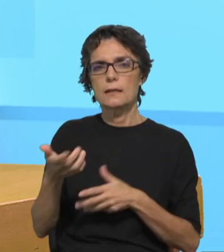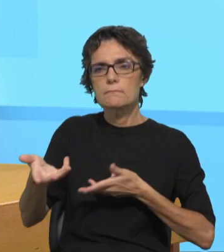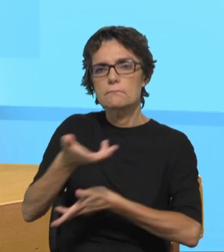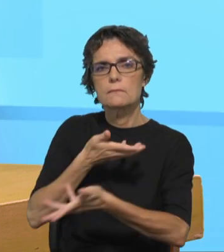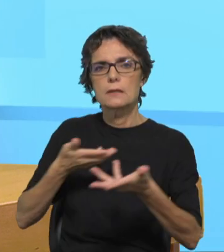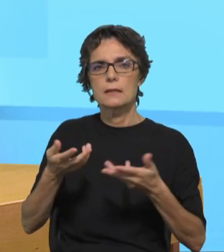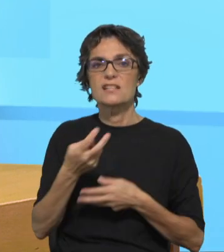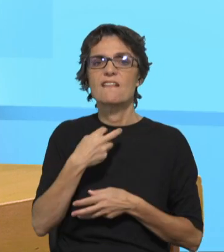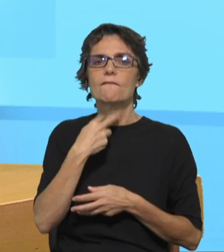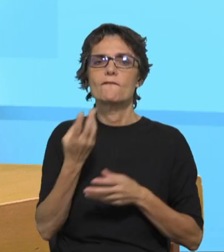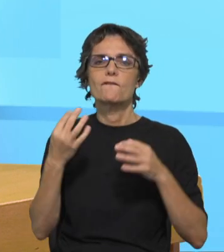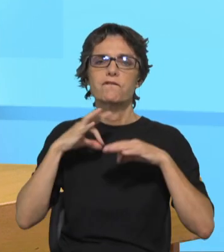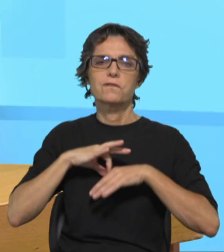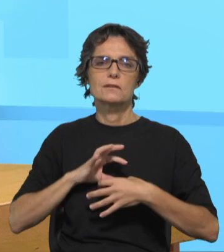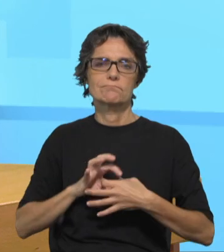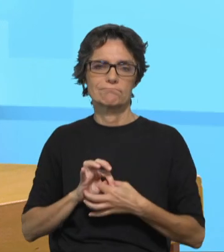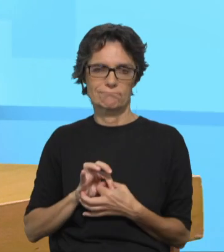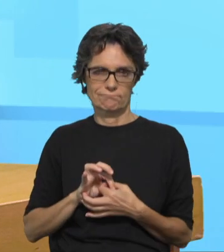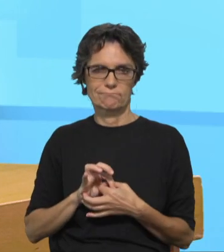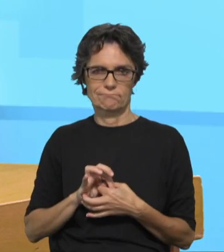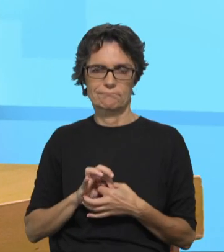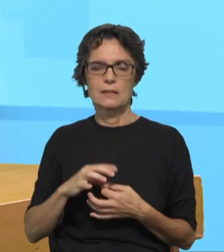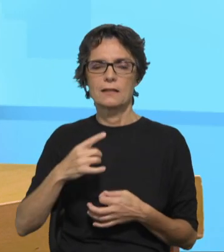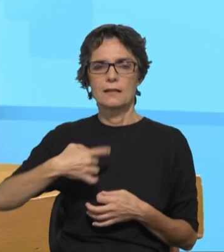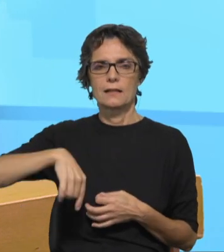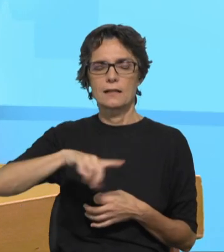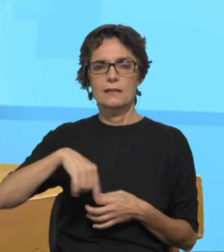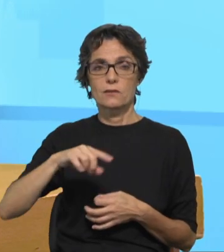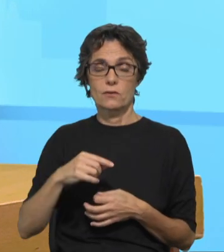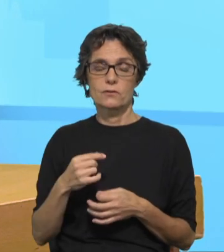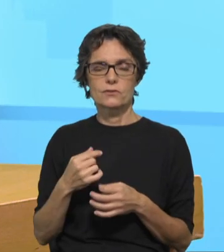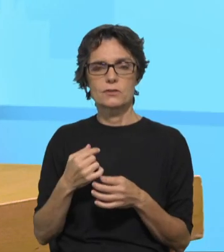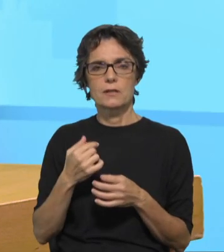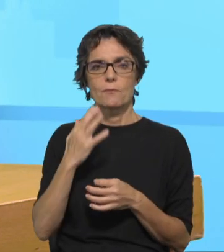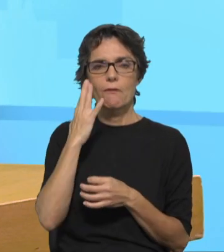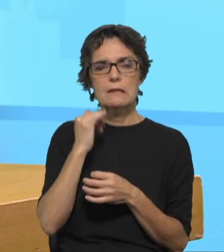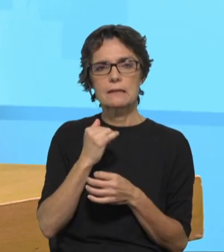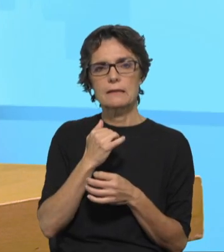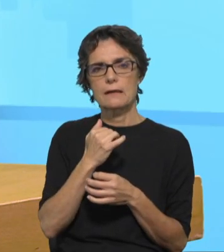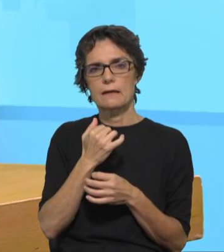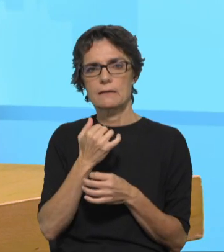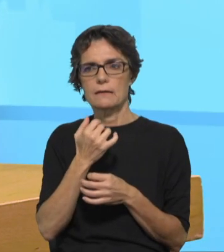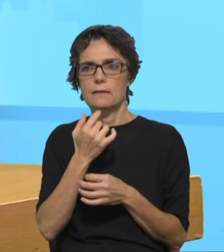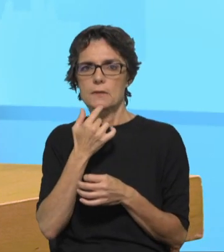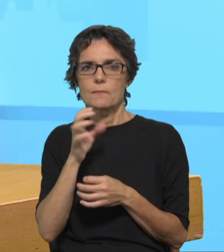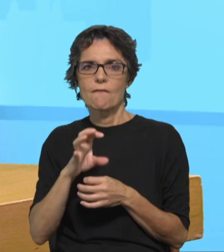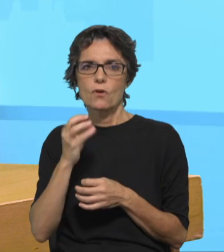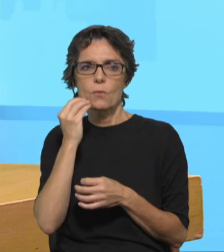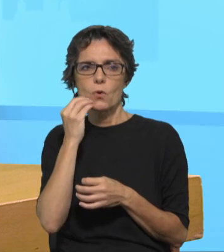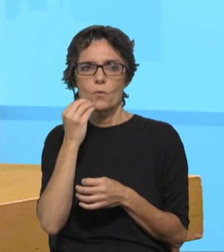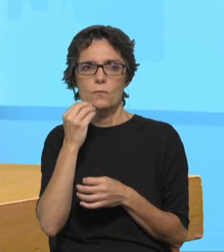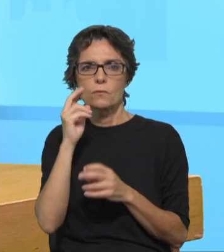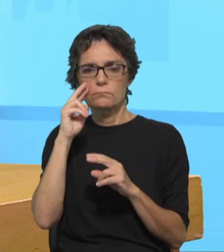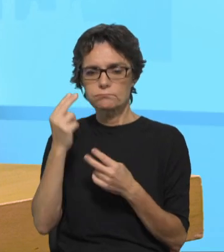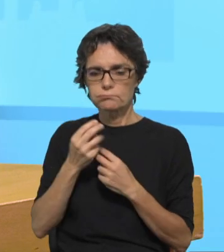importante. Há aqui um exercício de memória, que temos que fazer em conjunto, mas é uma memória, olhar para a frente, ou seja,